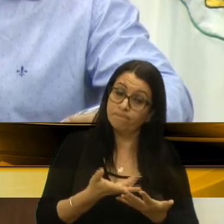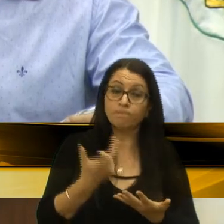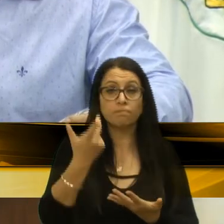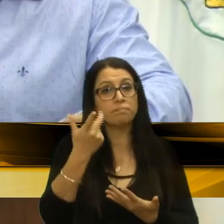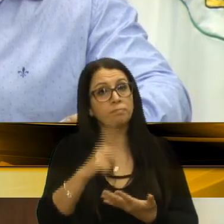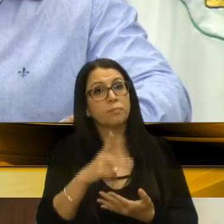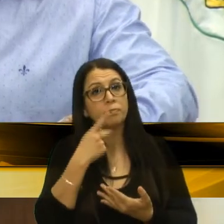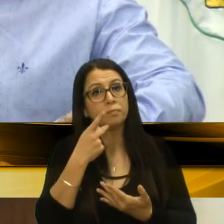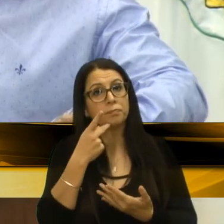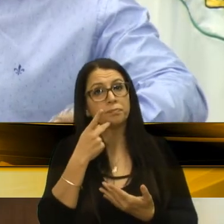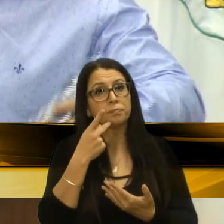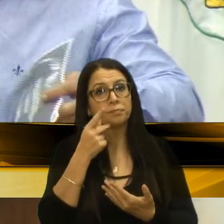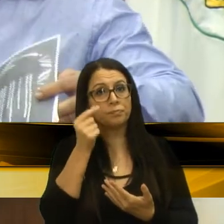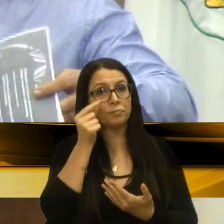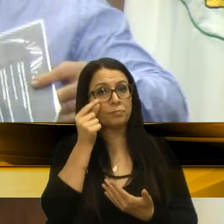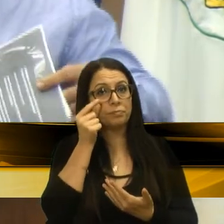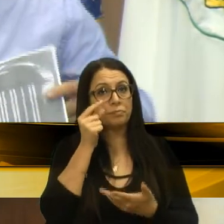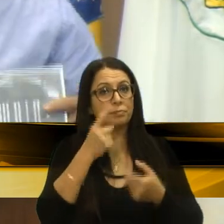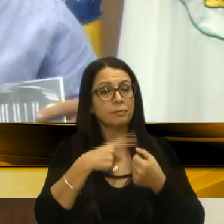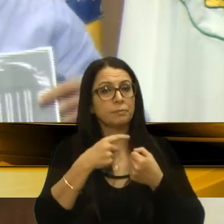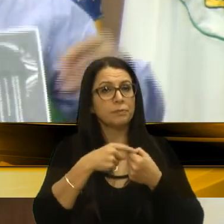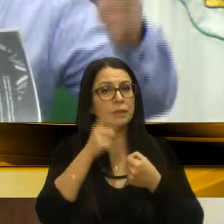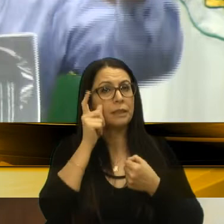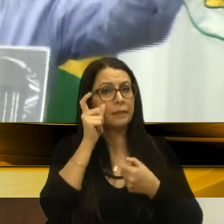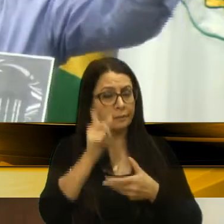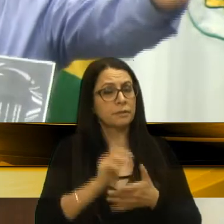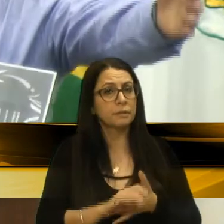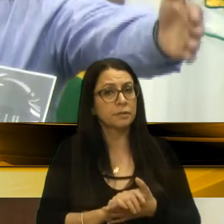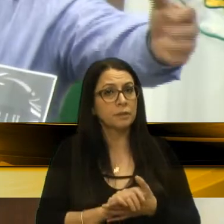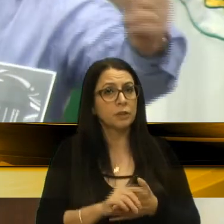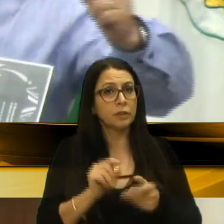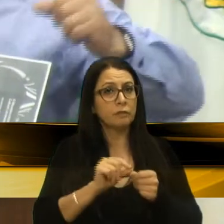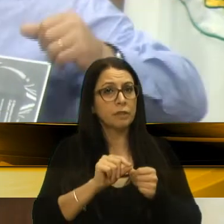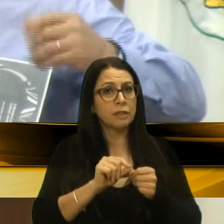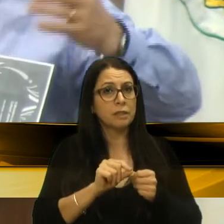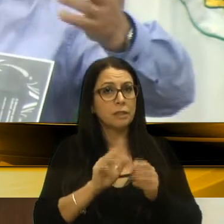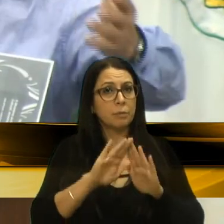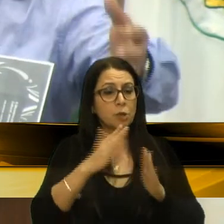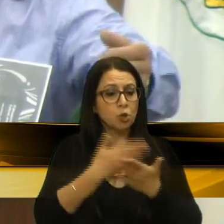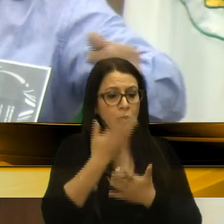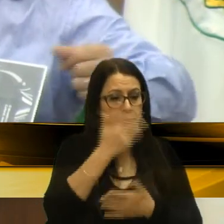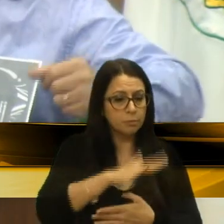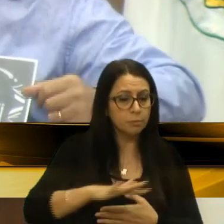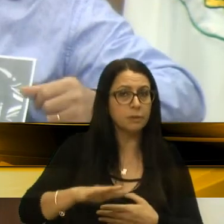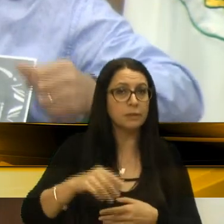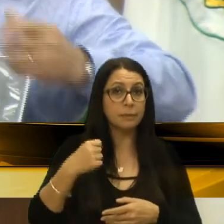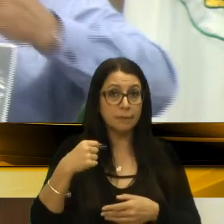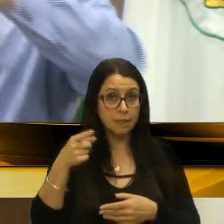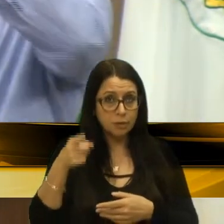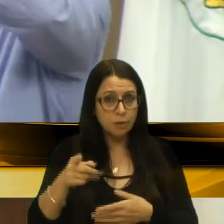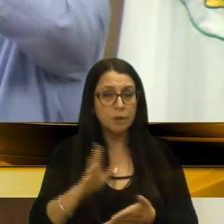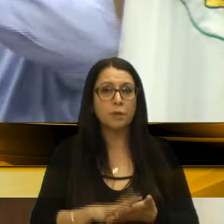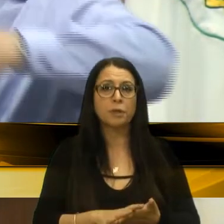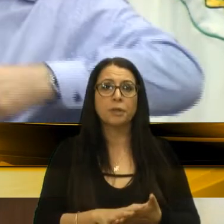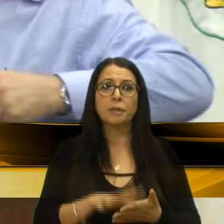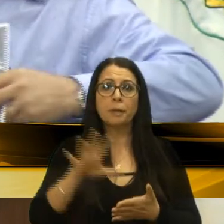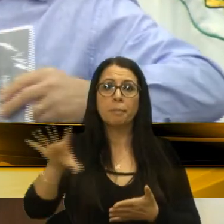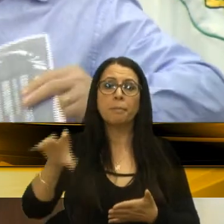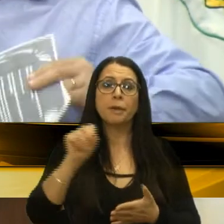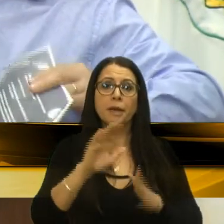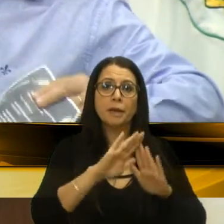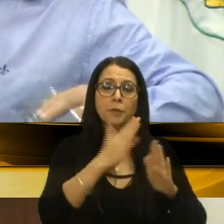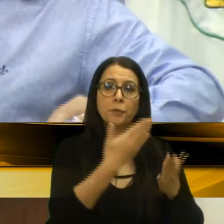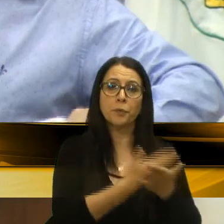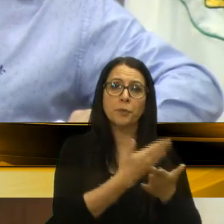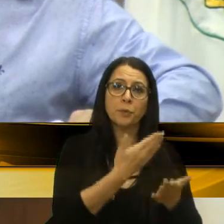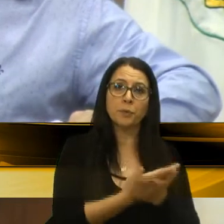ressalto, vereador Perico, o município tem interesse de fazer uma creche, que está precisando em Galópolis, de pegar aquele colégio ali